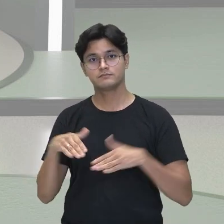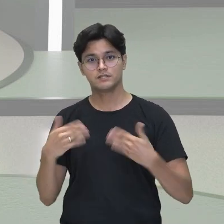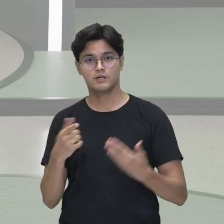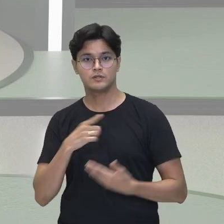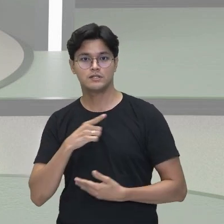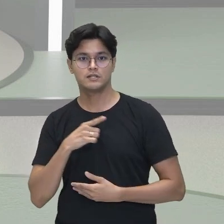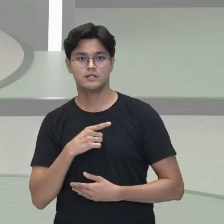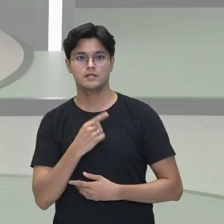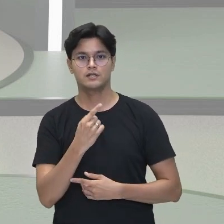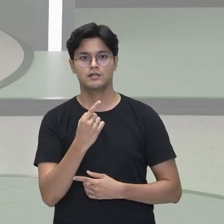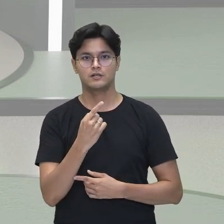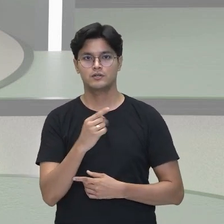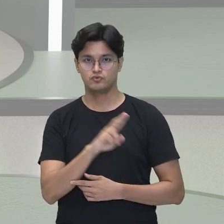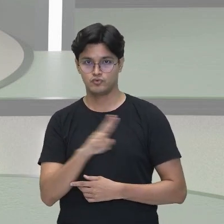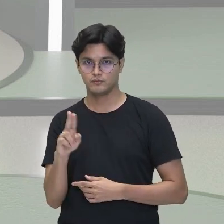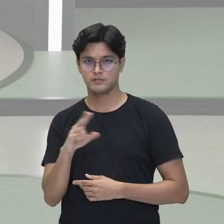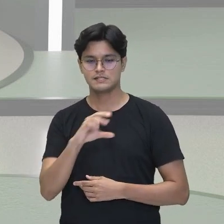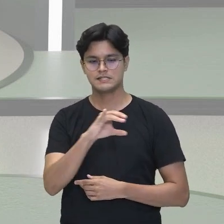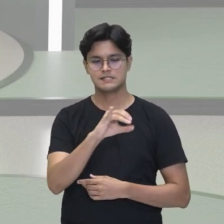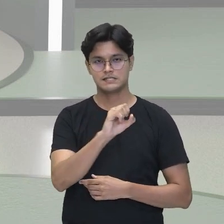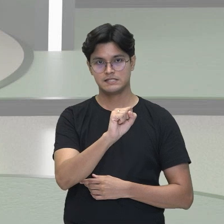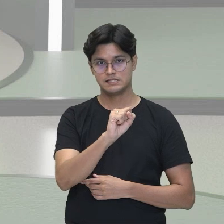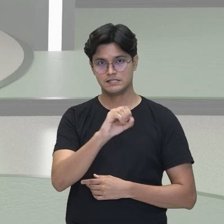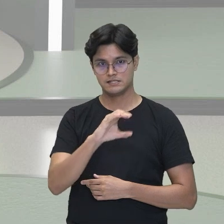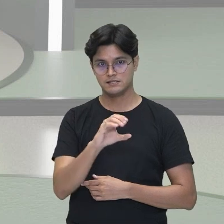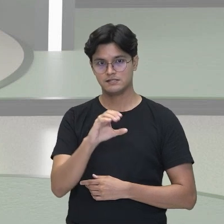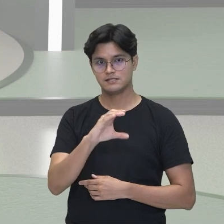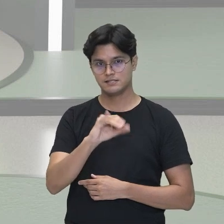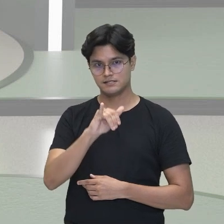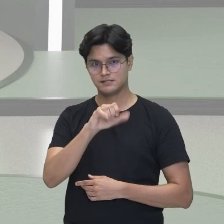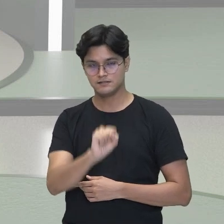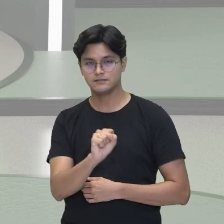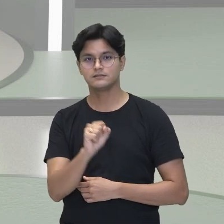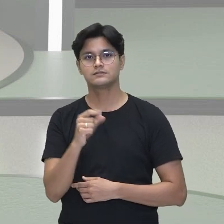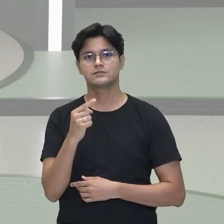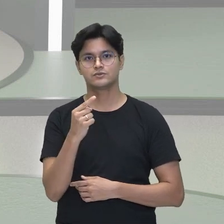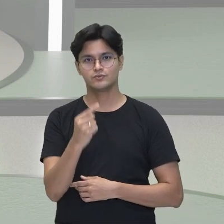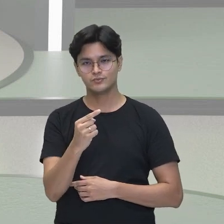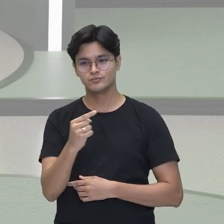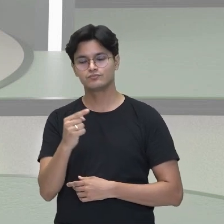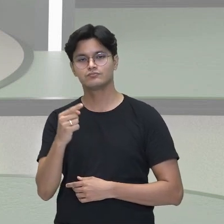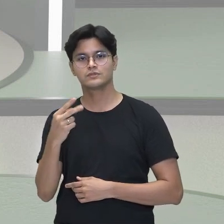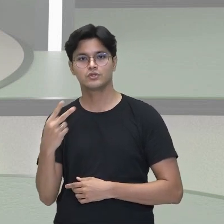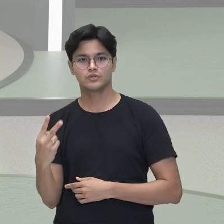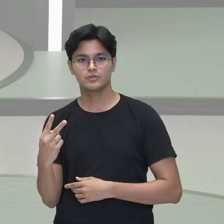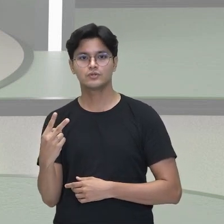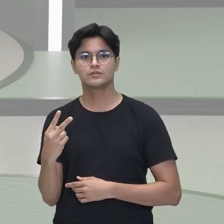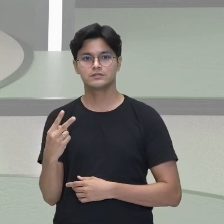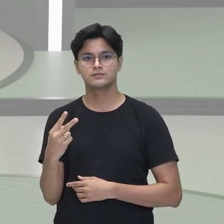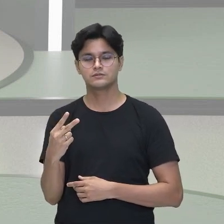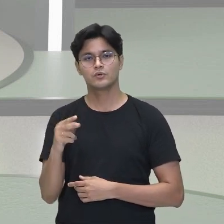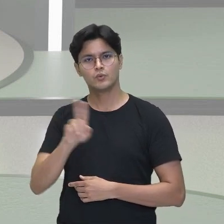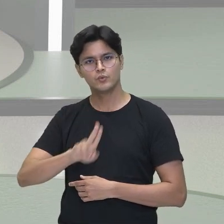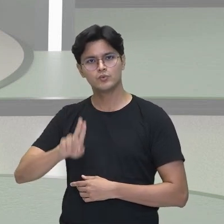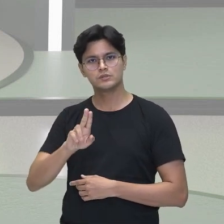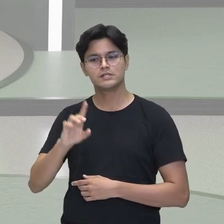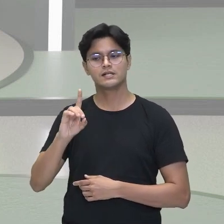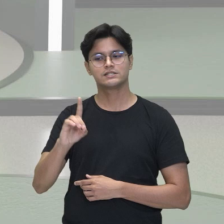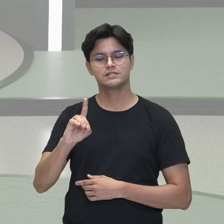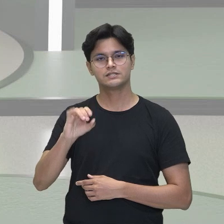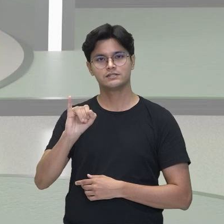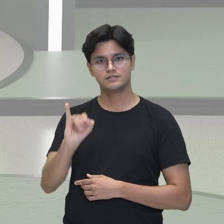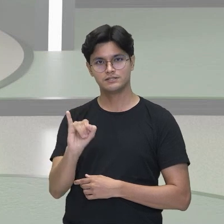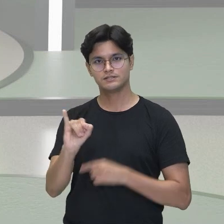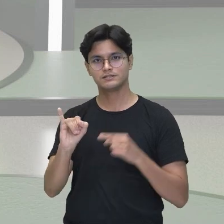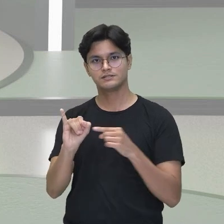Como são dois bromos, eu vou usar o de. O de que indica dois, né? Fica um e dois